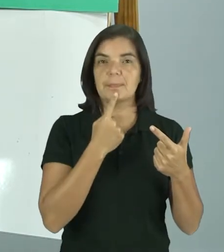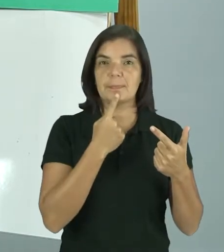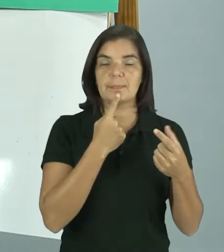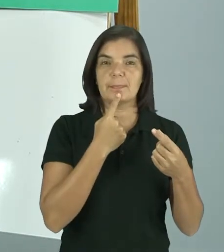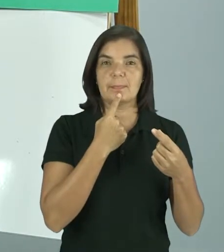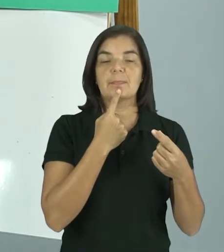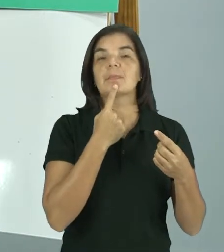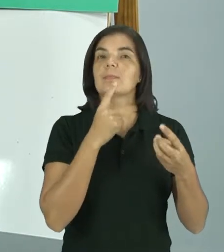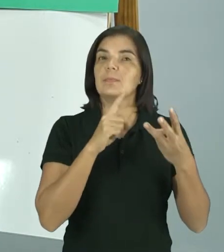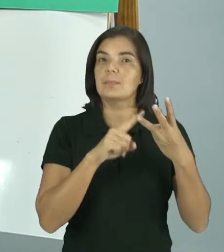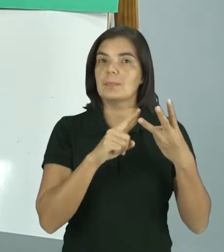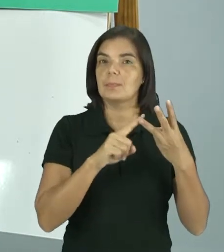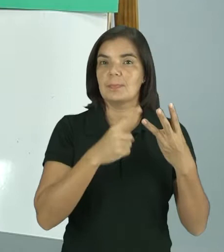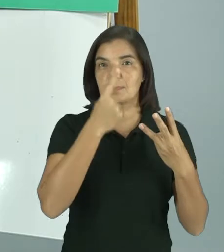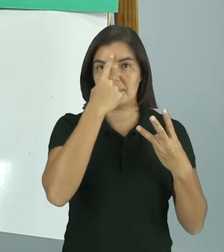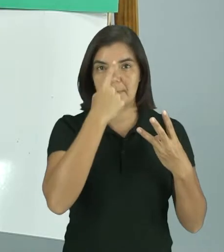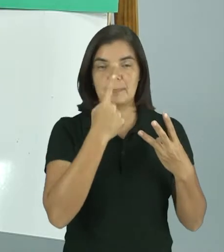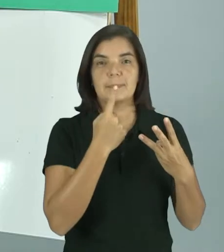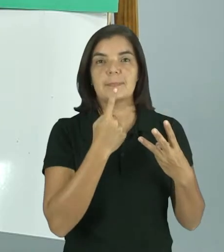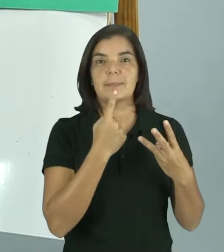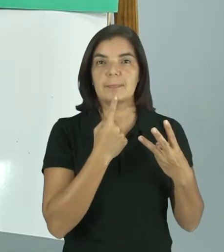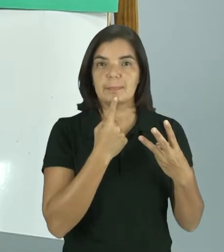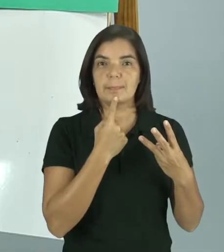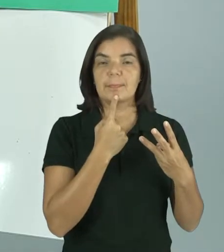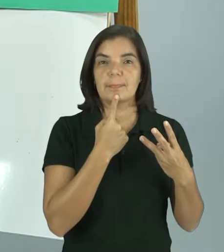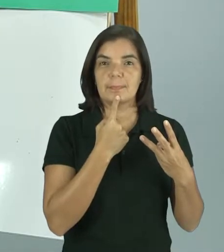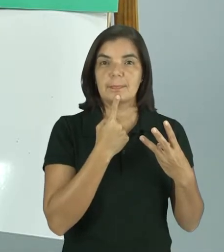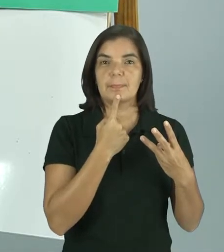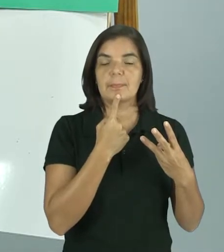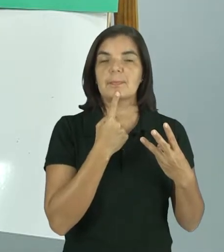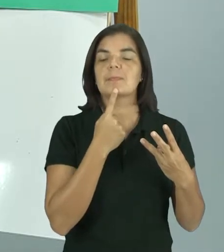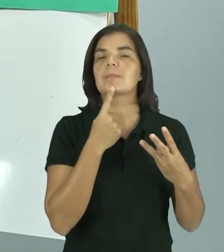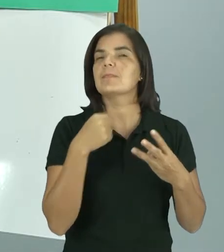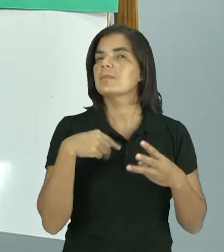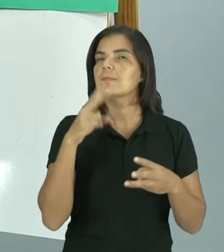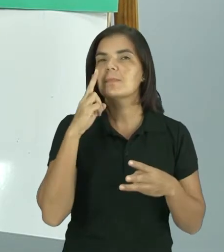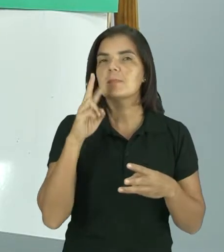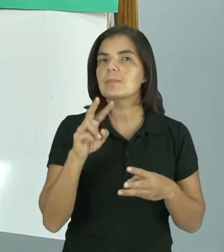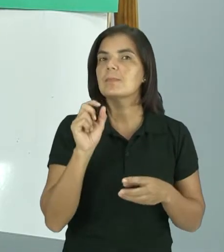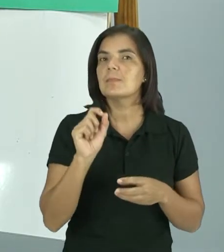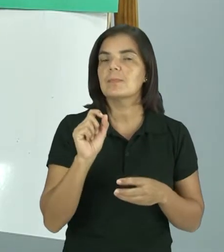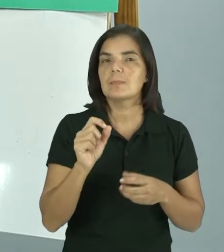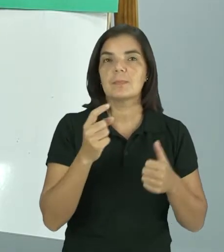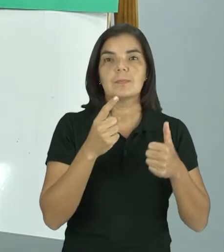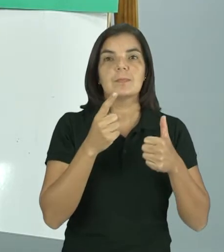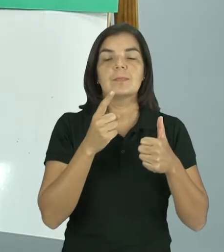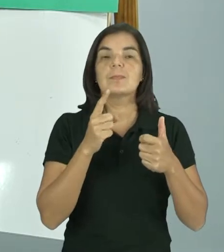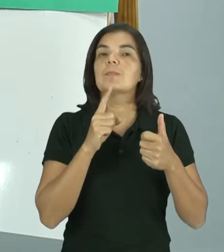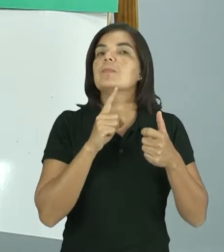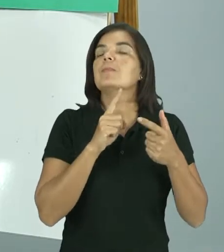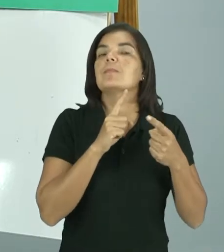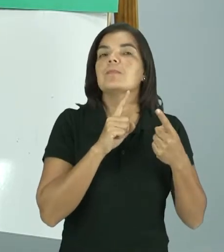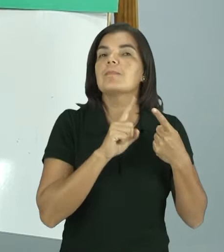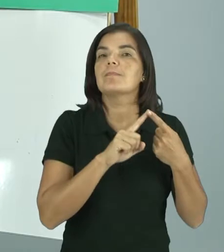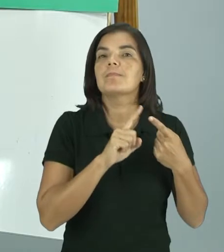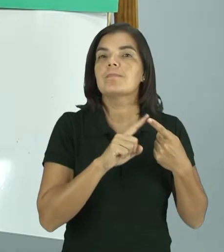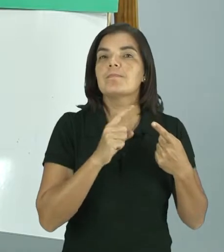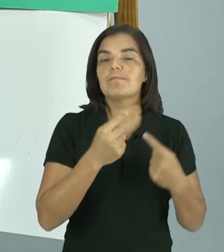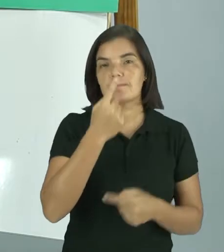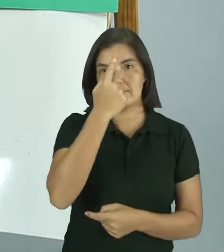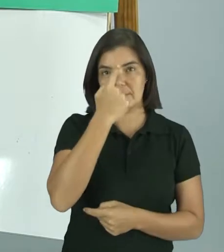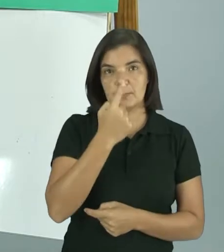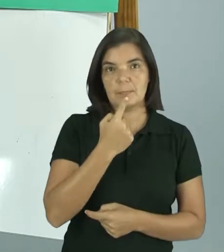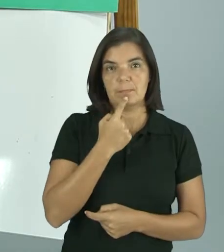a terceira. O que vocês estão vendo? Na primeira imagem, o que vocês estão